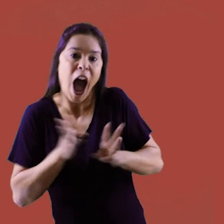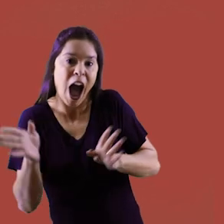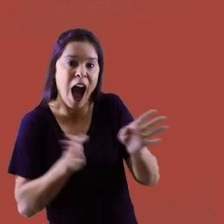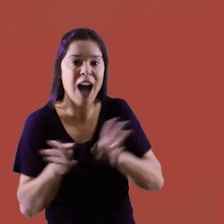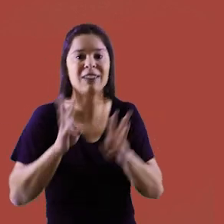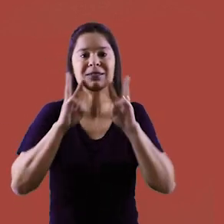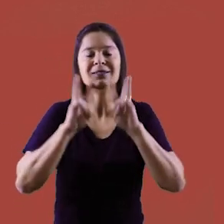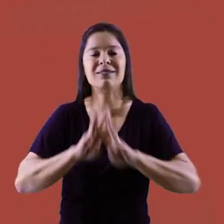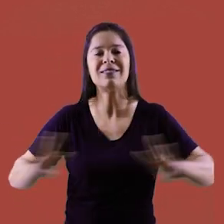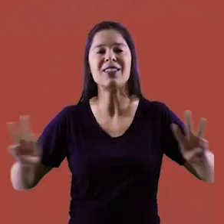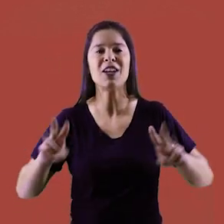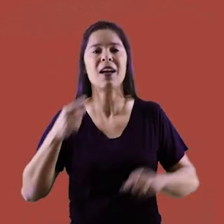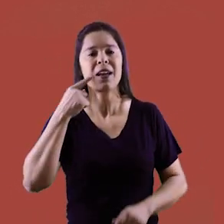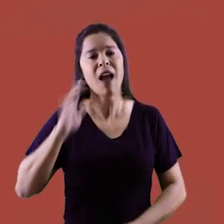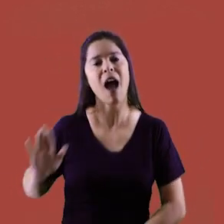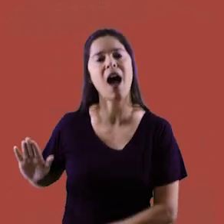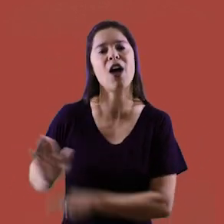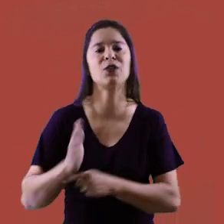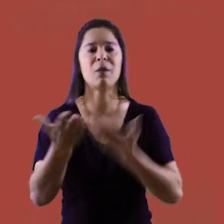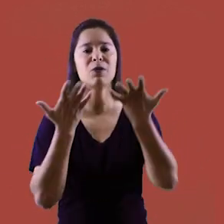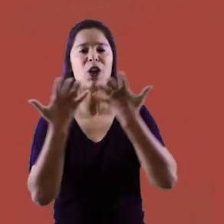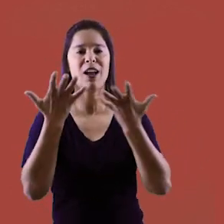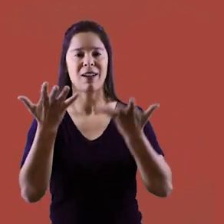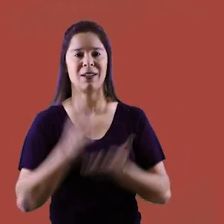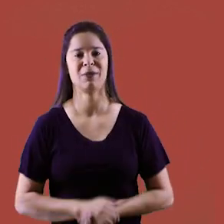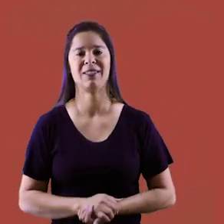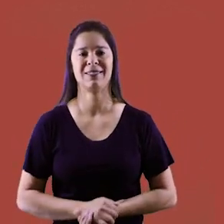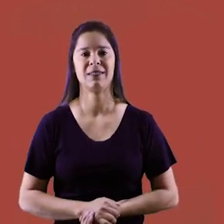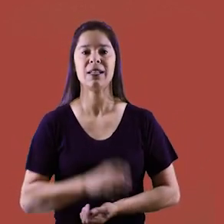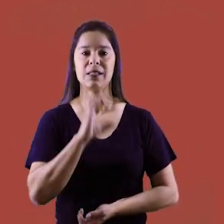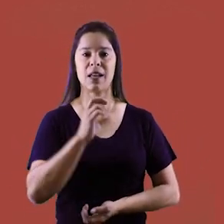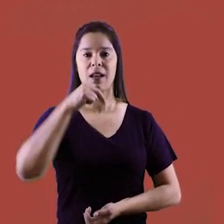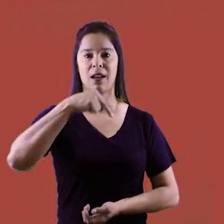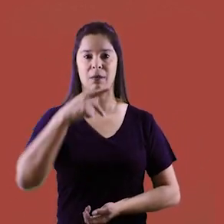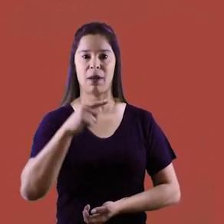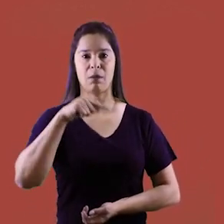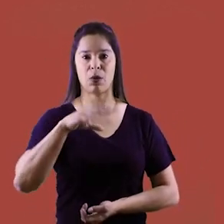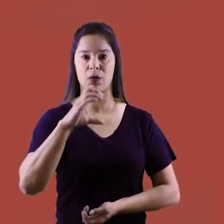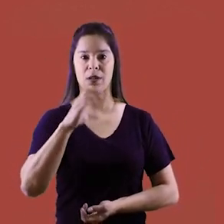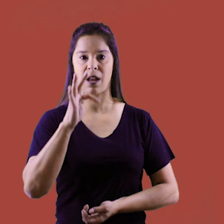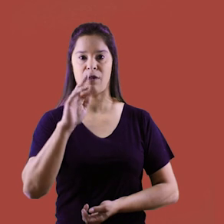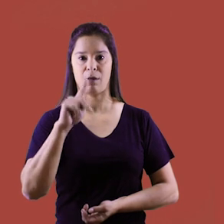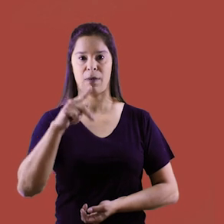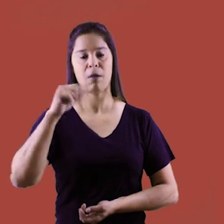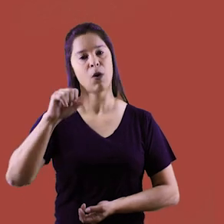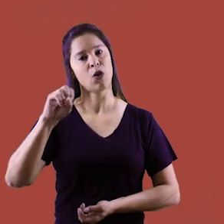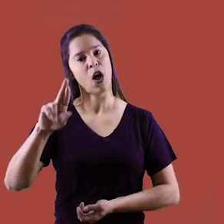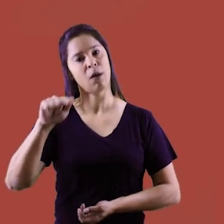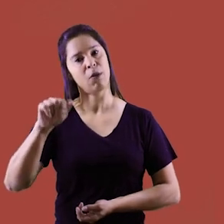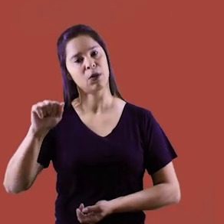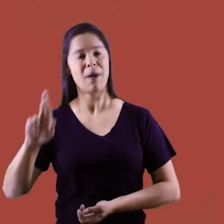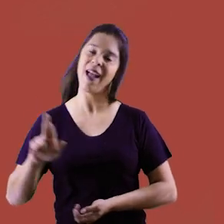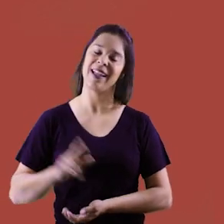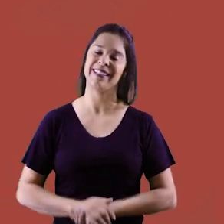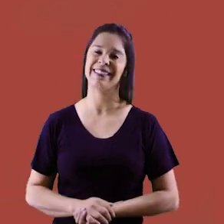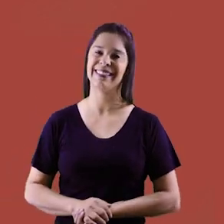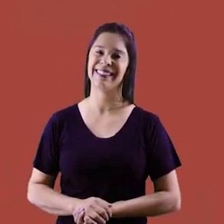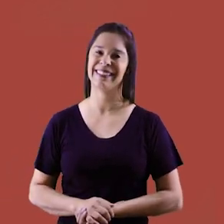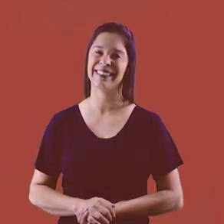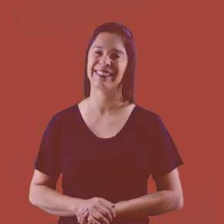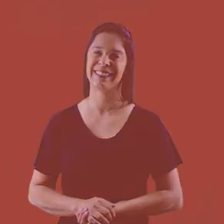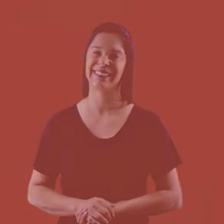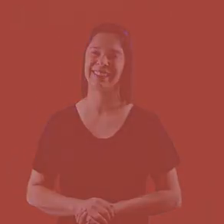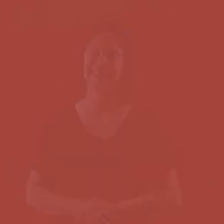site e contribua para a psicologia que queremos. cnp.cfp.org.br